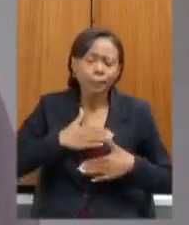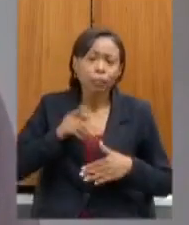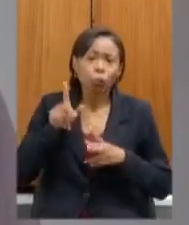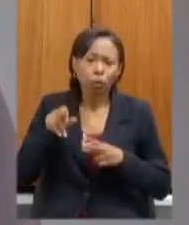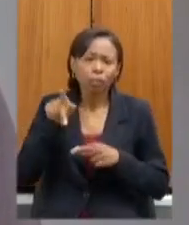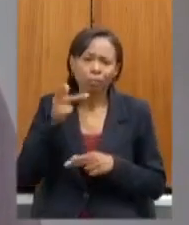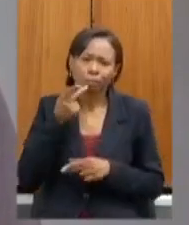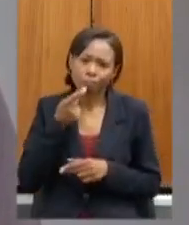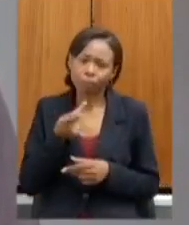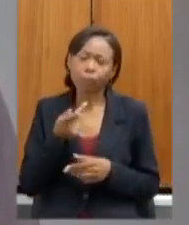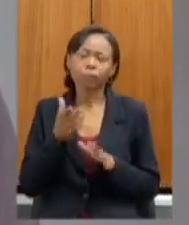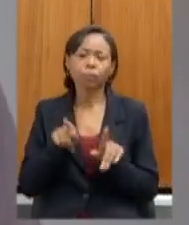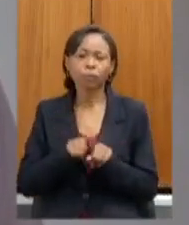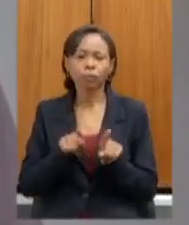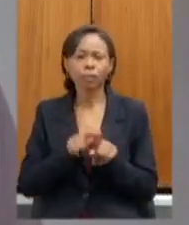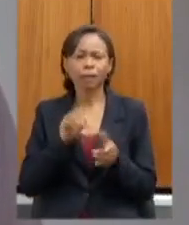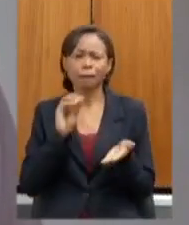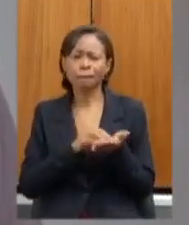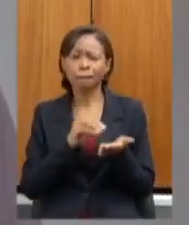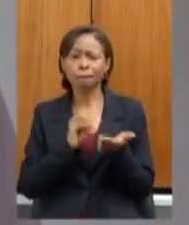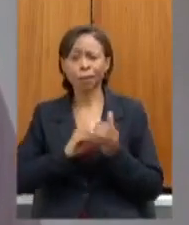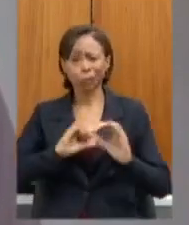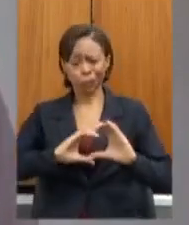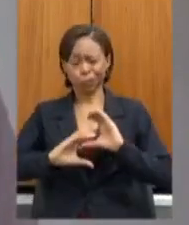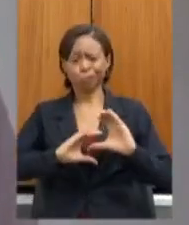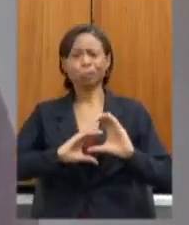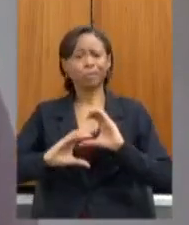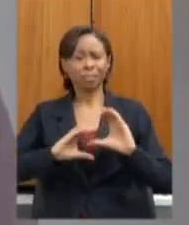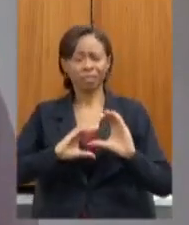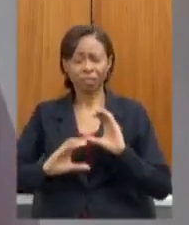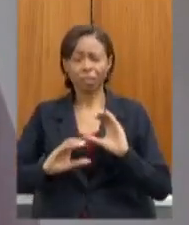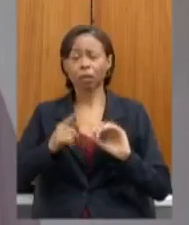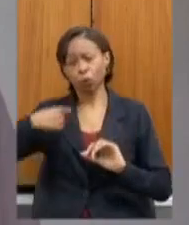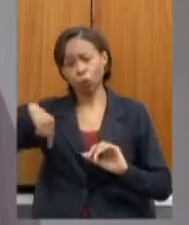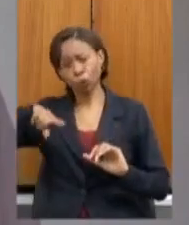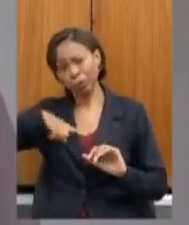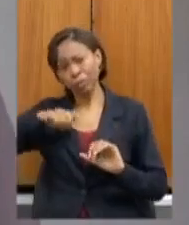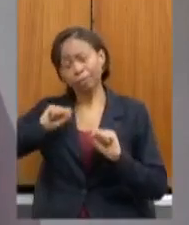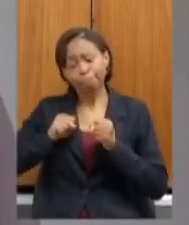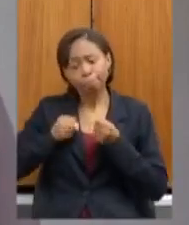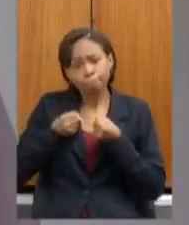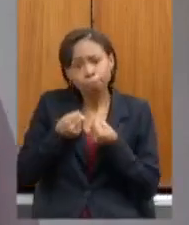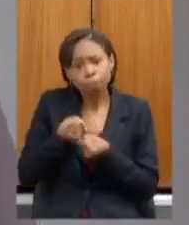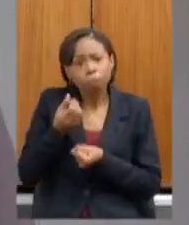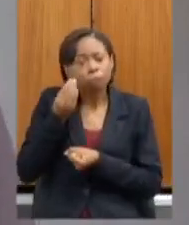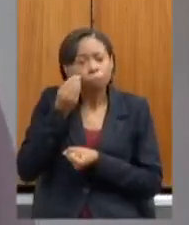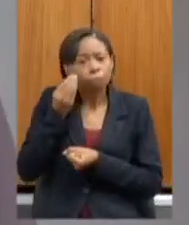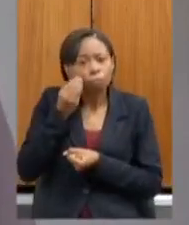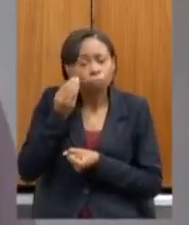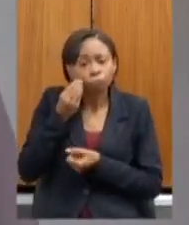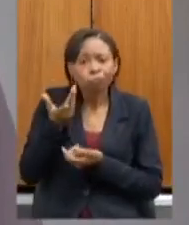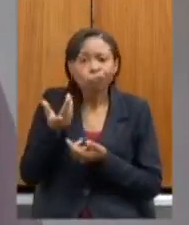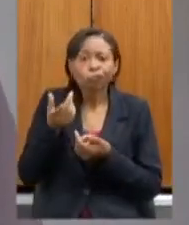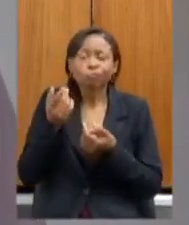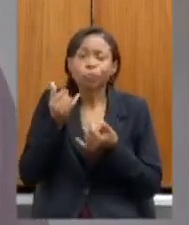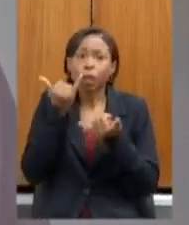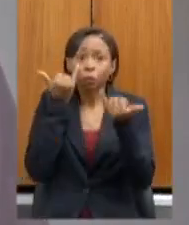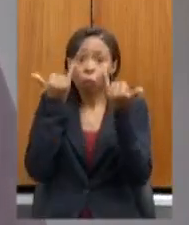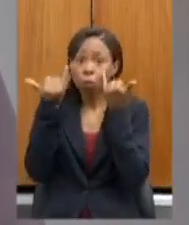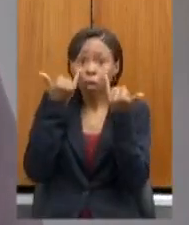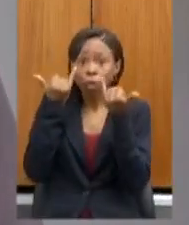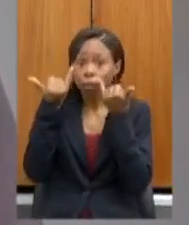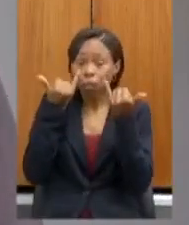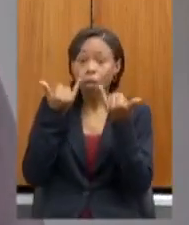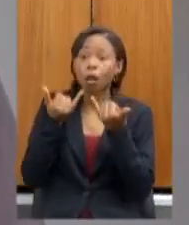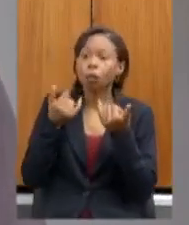diálogo é aquele ponto a gente vem sempre se esforçando muito para conseguir fazer uma informação bastante precisa